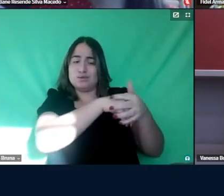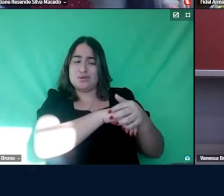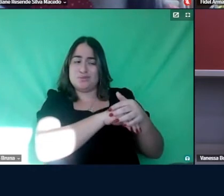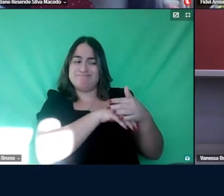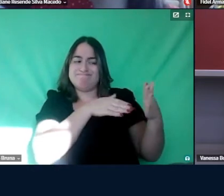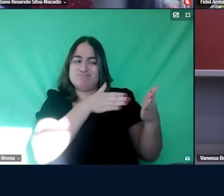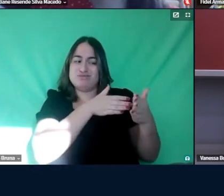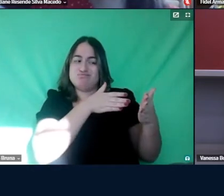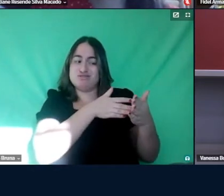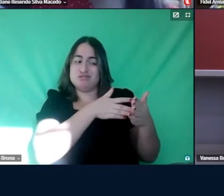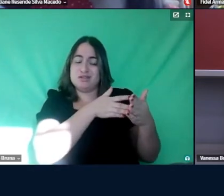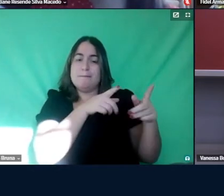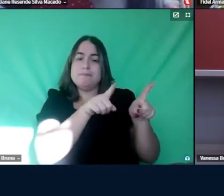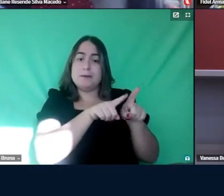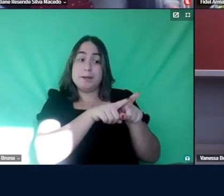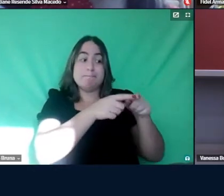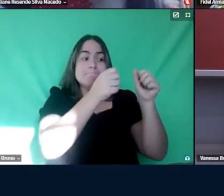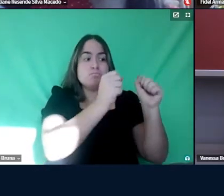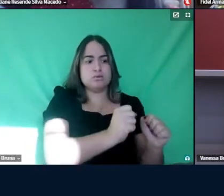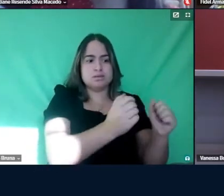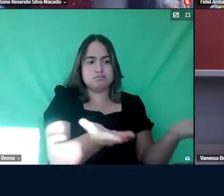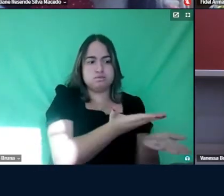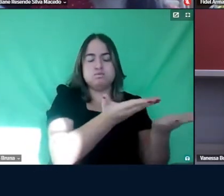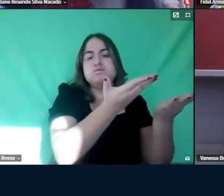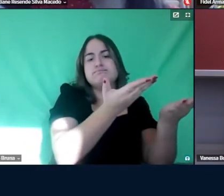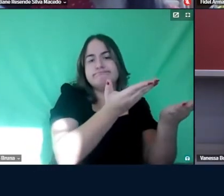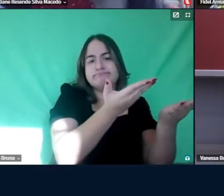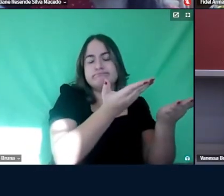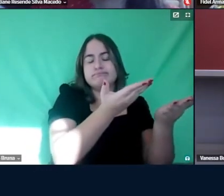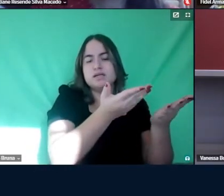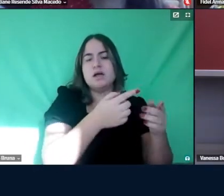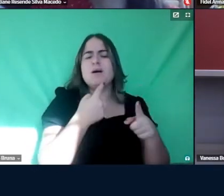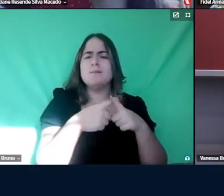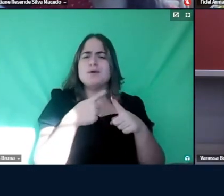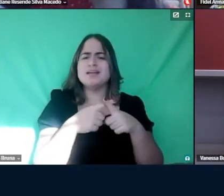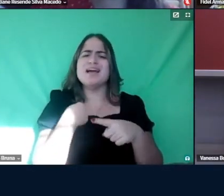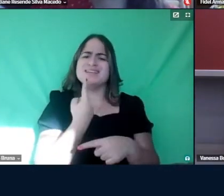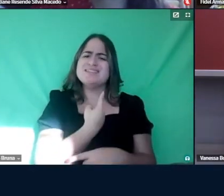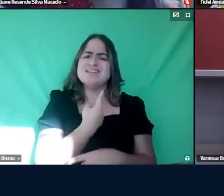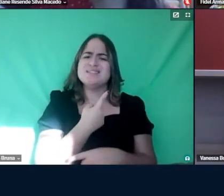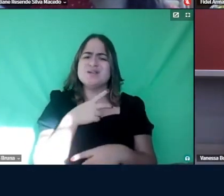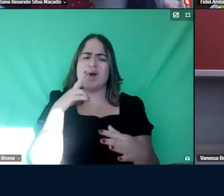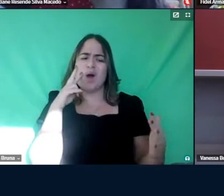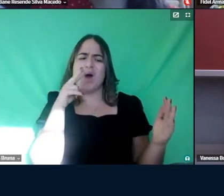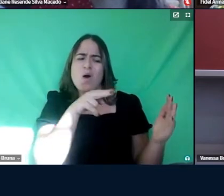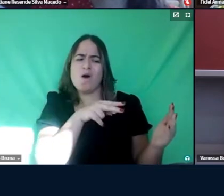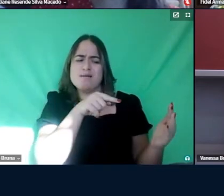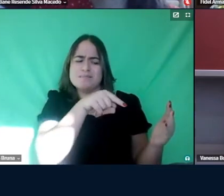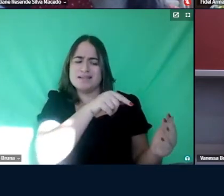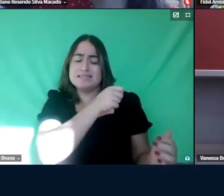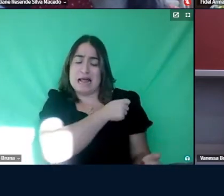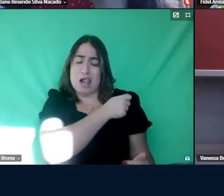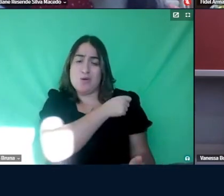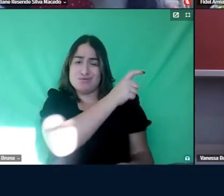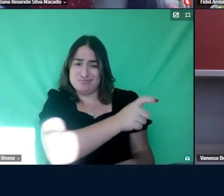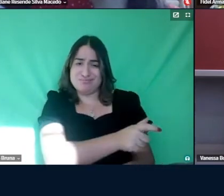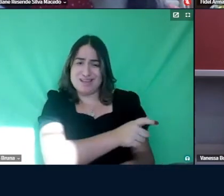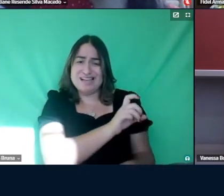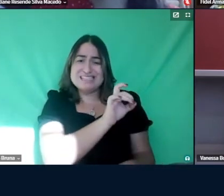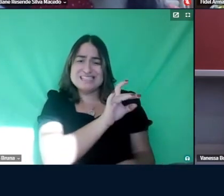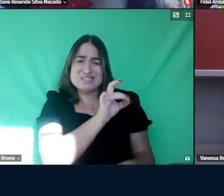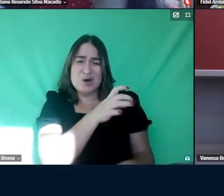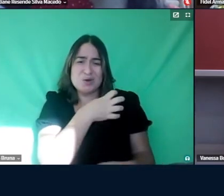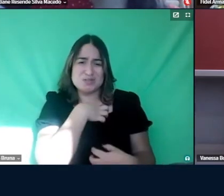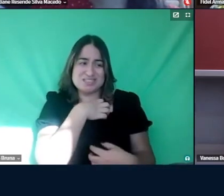mas também dentro das suas potencialidades, né, porque a gente costuma olhar para esses alunos só do ponto de vista